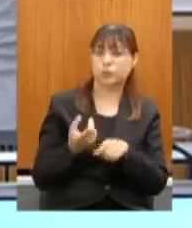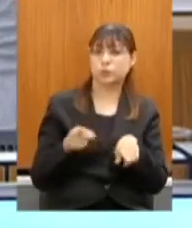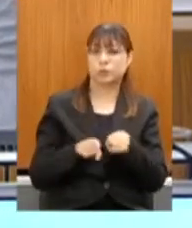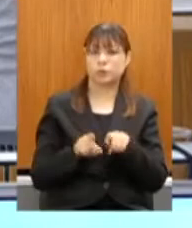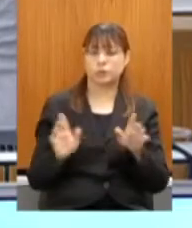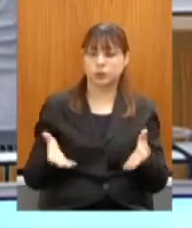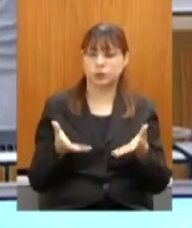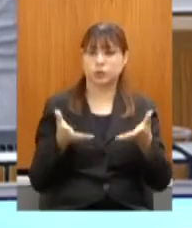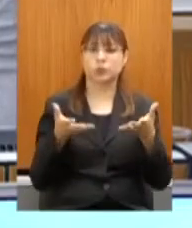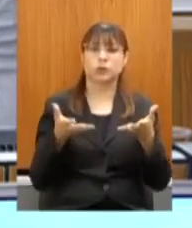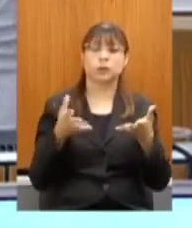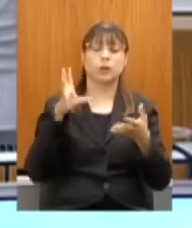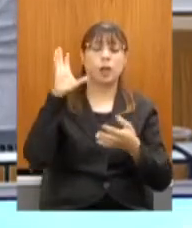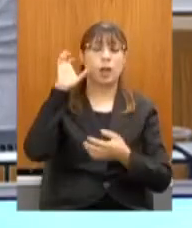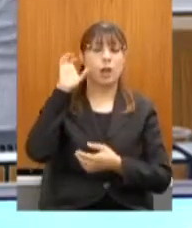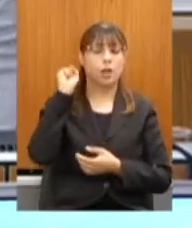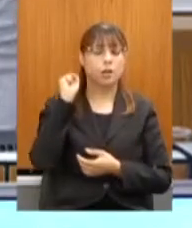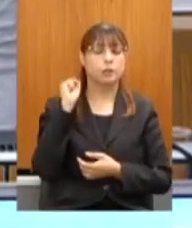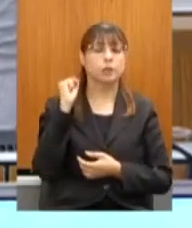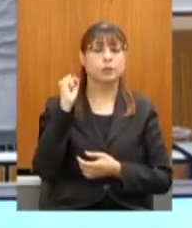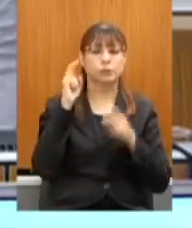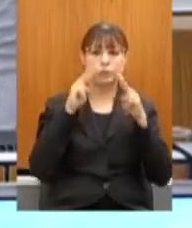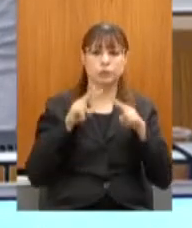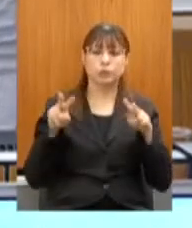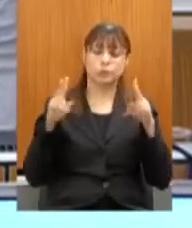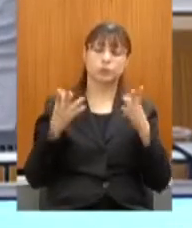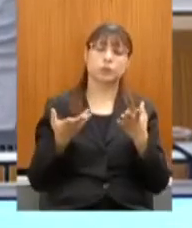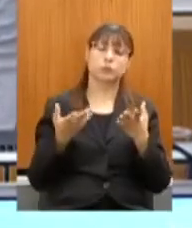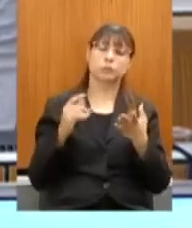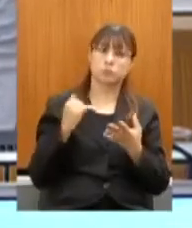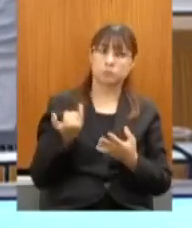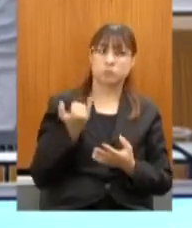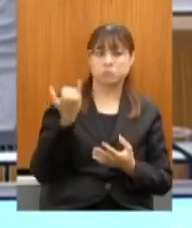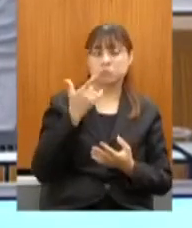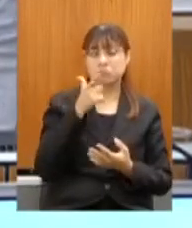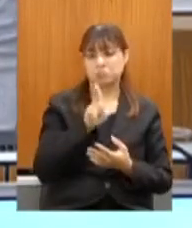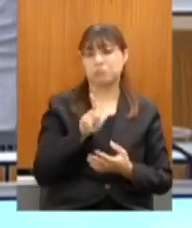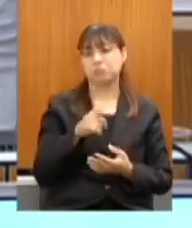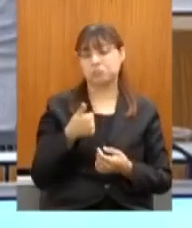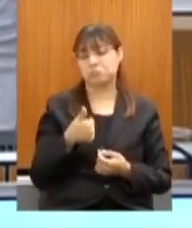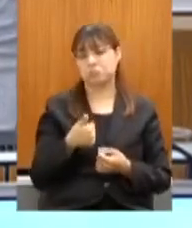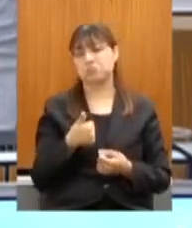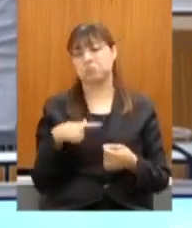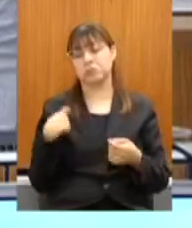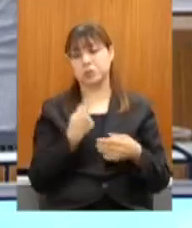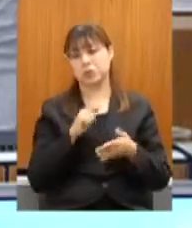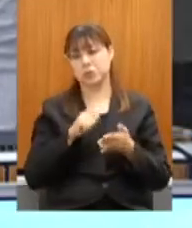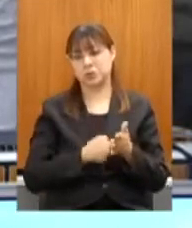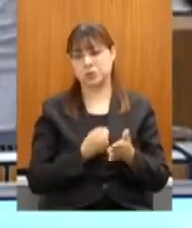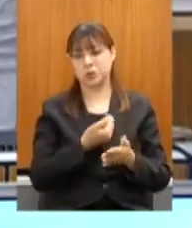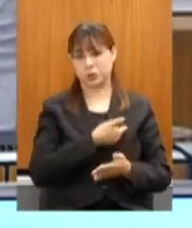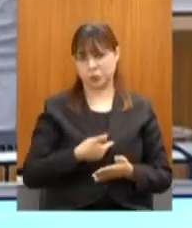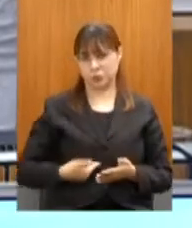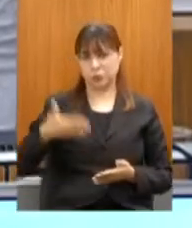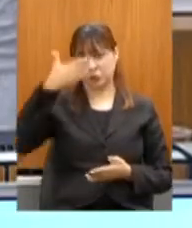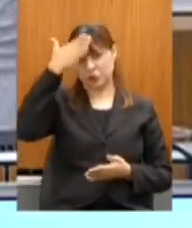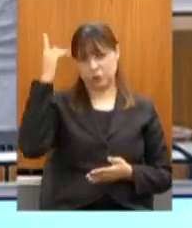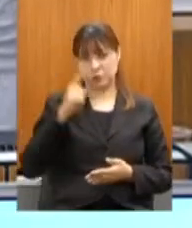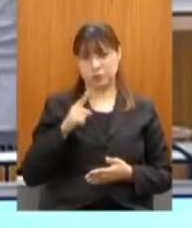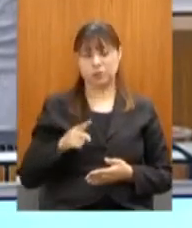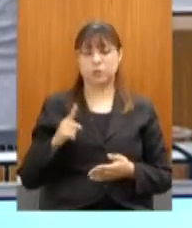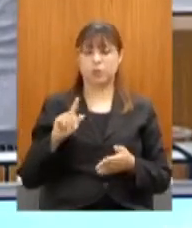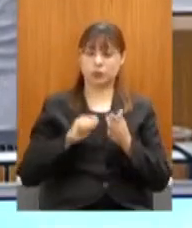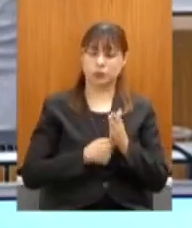fomento do audiovisual no estado de Minas Gerais e tem funcionado muito bem. Fizemos um, assinamos, o governador Romeu Zema assinou um